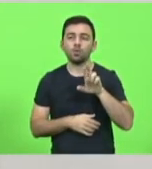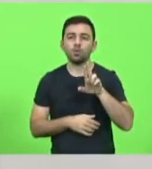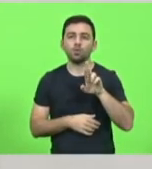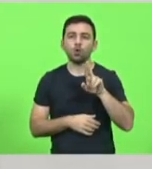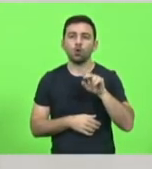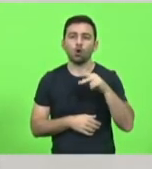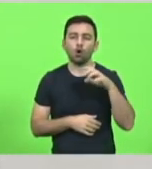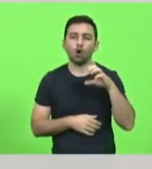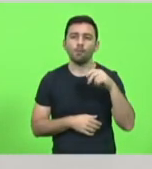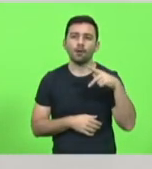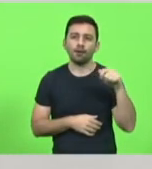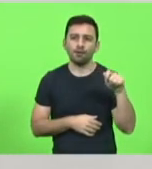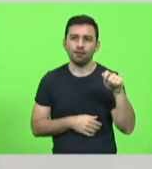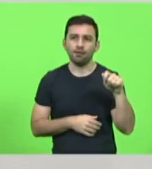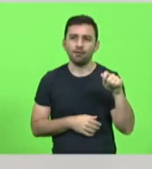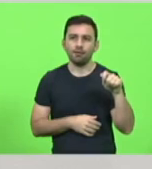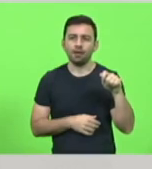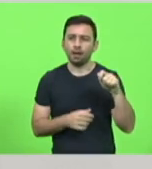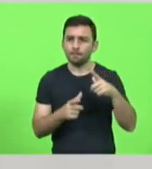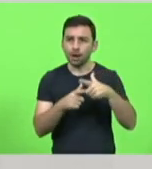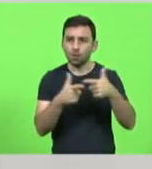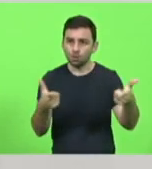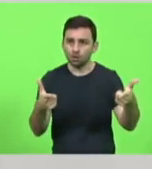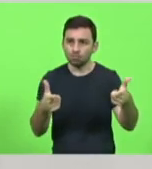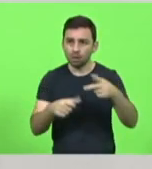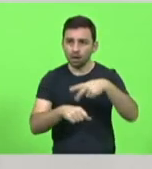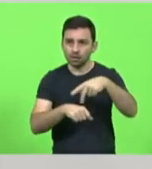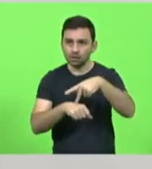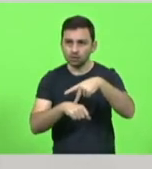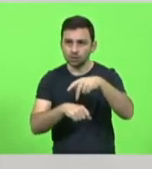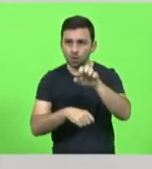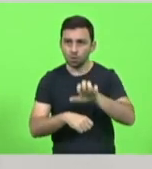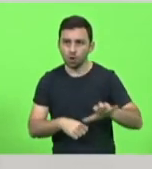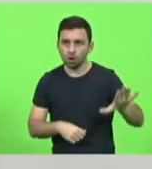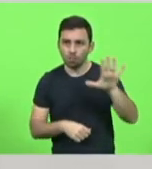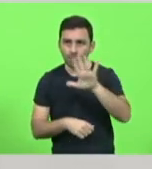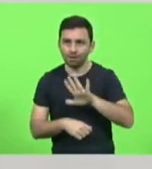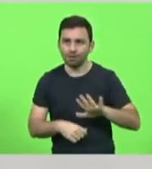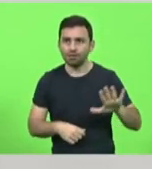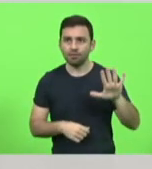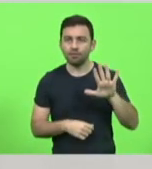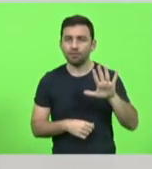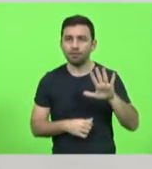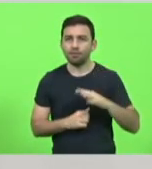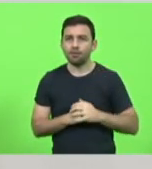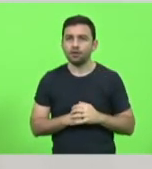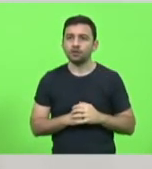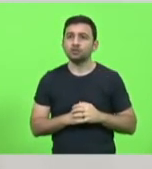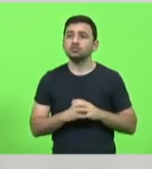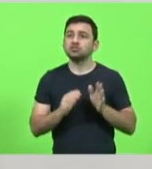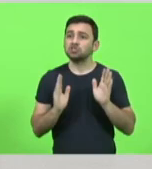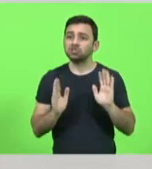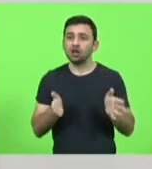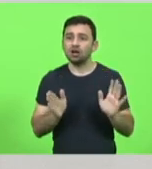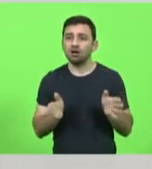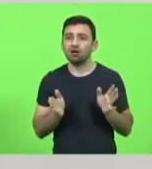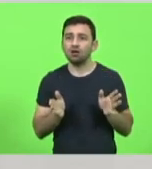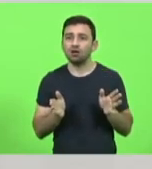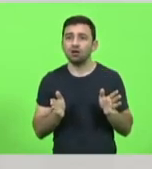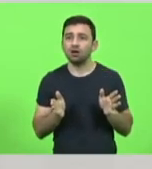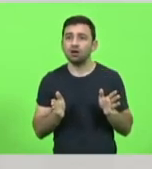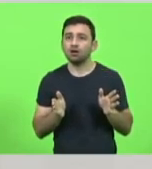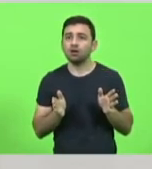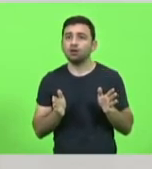a grande maioria dos países europeus, a grande maioria, já está com